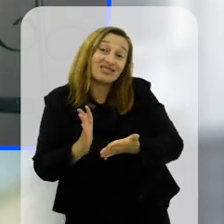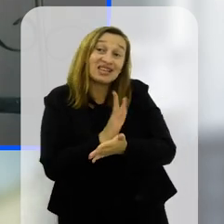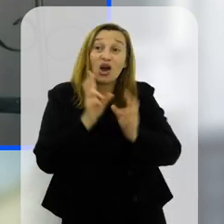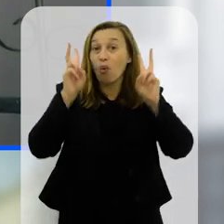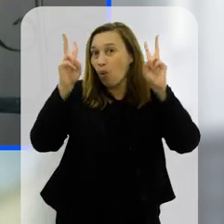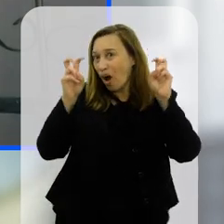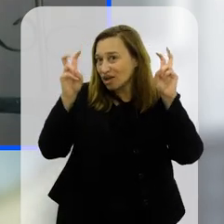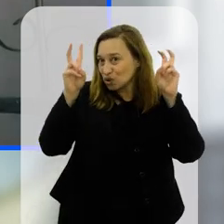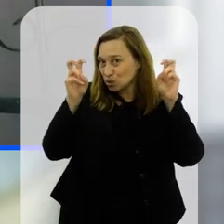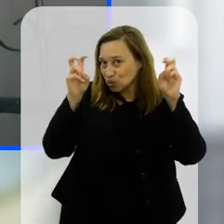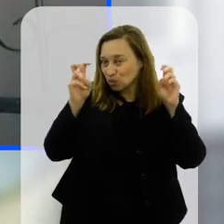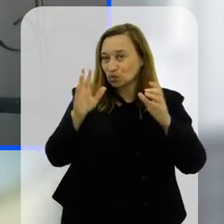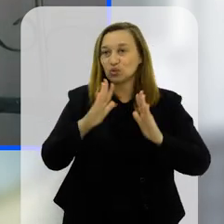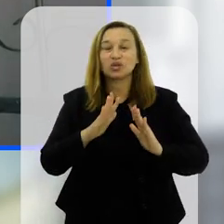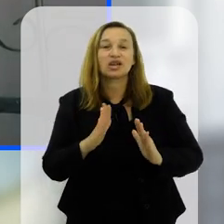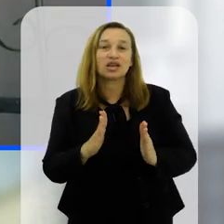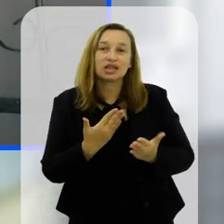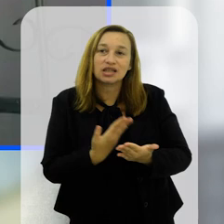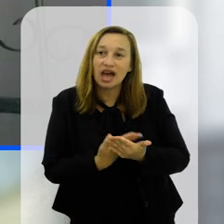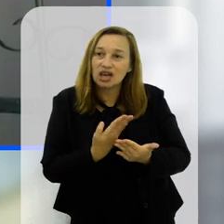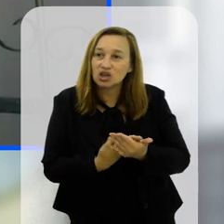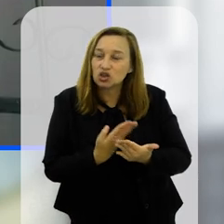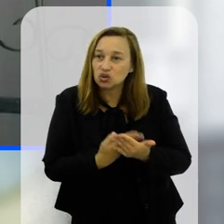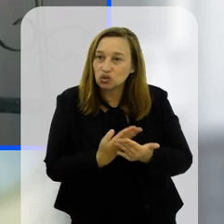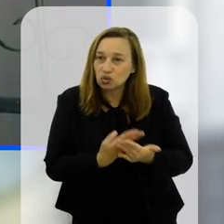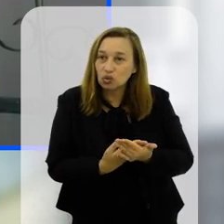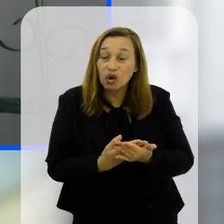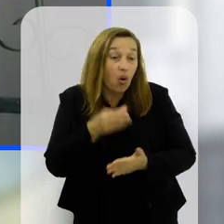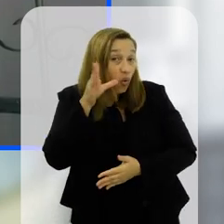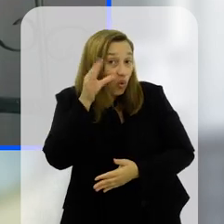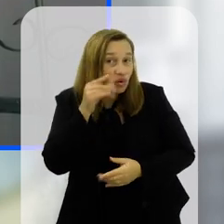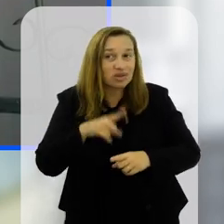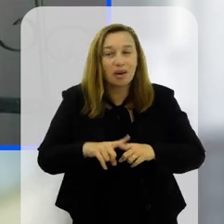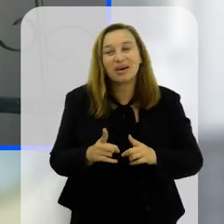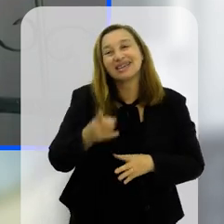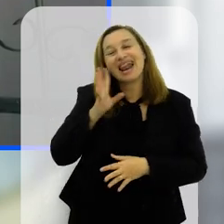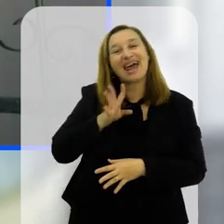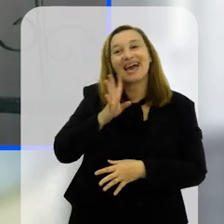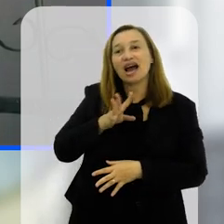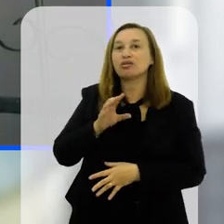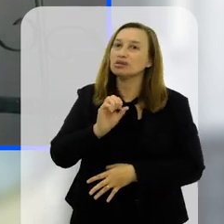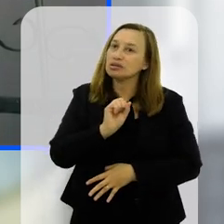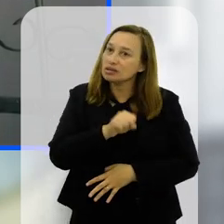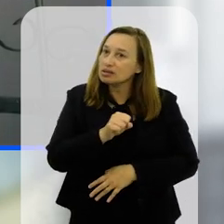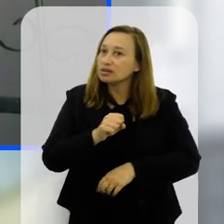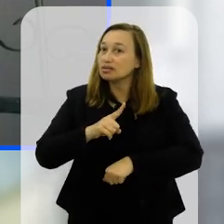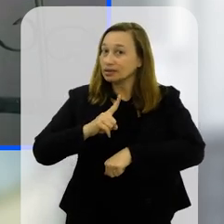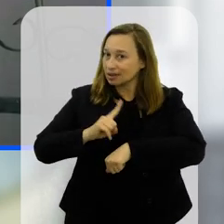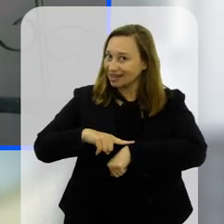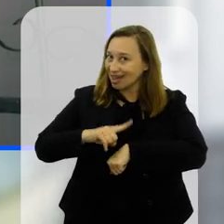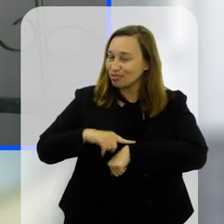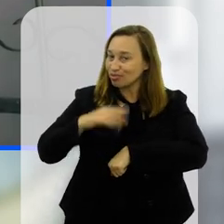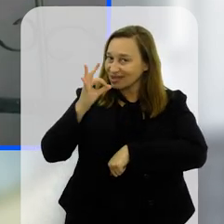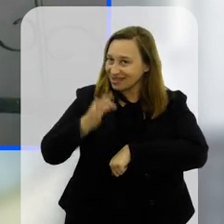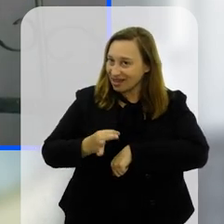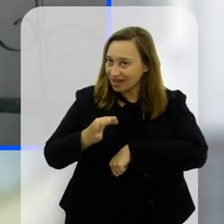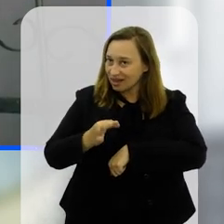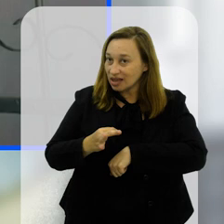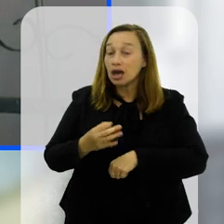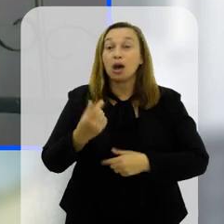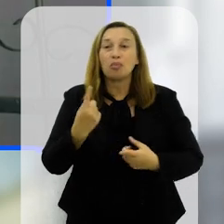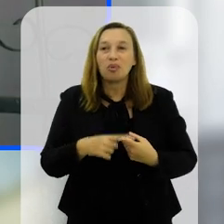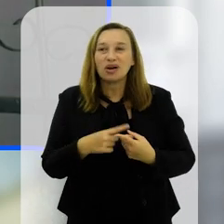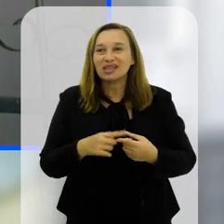mas é sobre às vezes sobre a matéria que às vezes eles assistem mundo curioso curiosidade mas está tão legal sim mas existe o seu